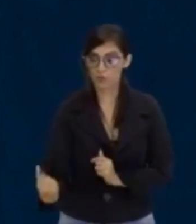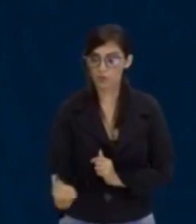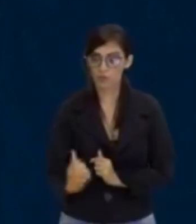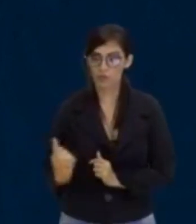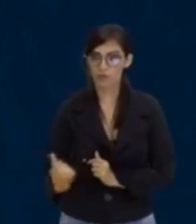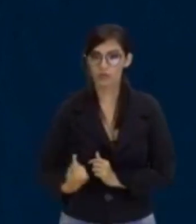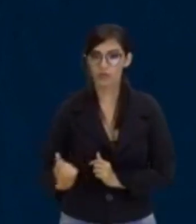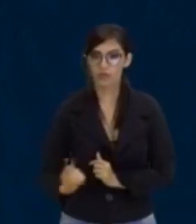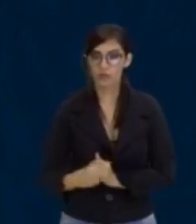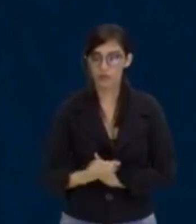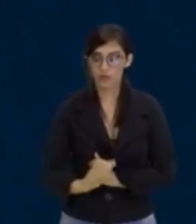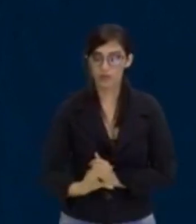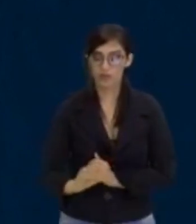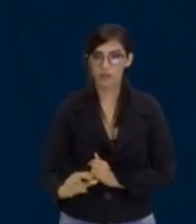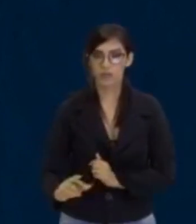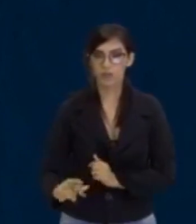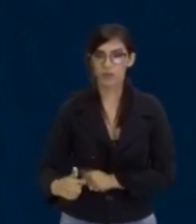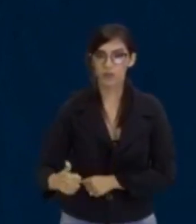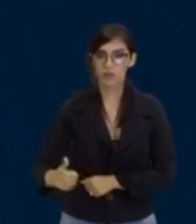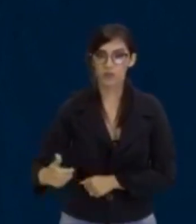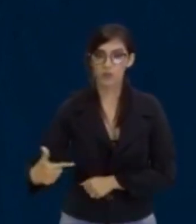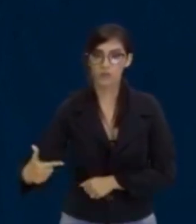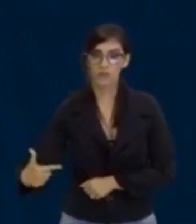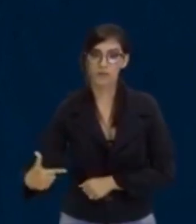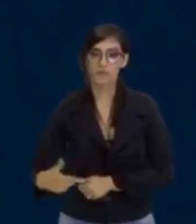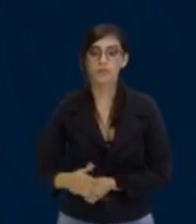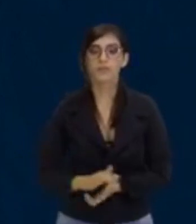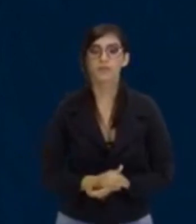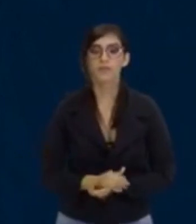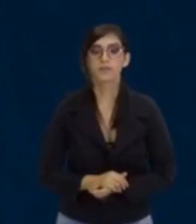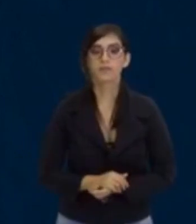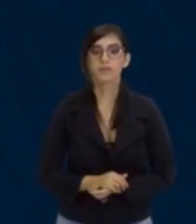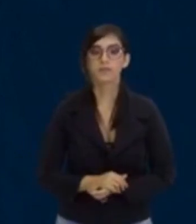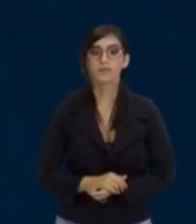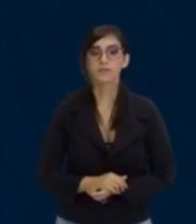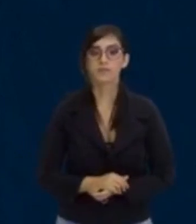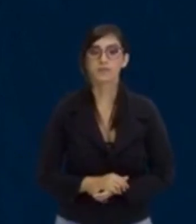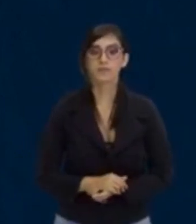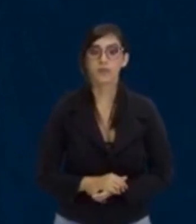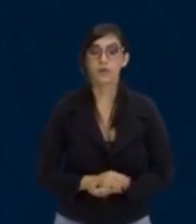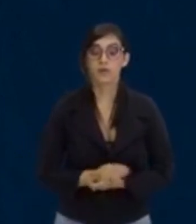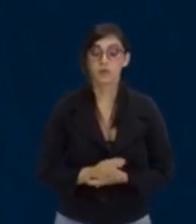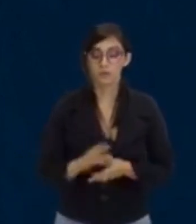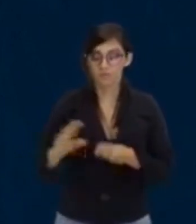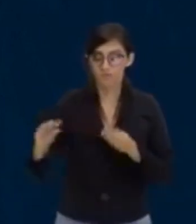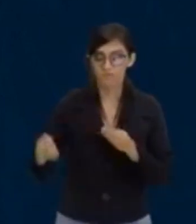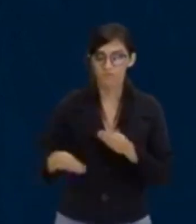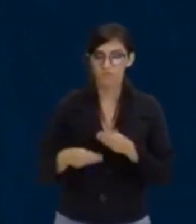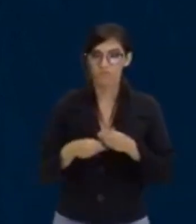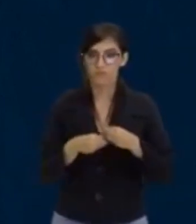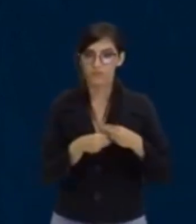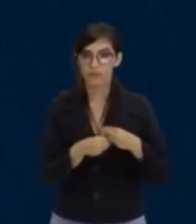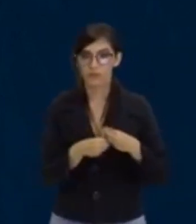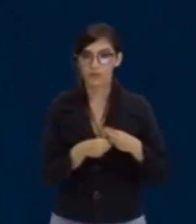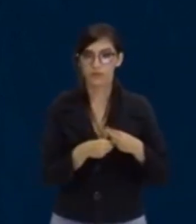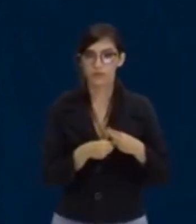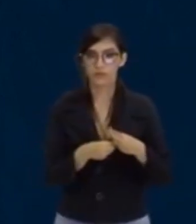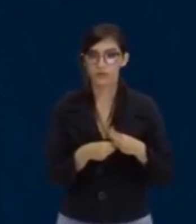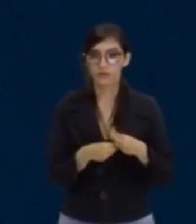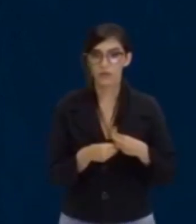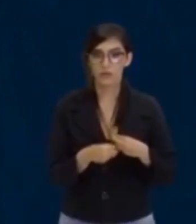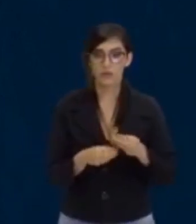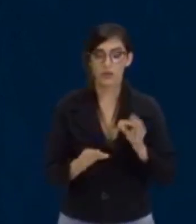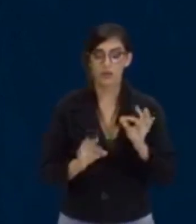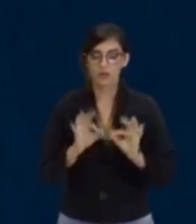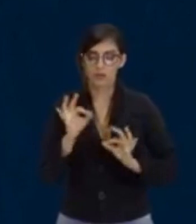é que tá sozinho. Então, nesse caso, o c vale 12. Então, vamos lá. Vamos